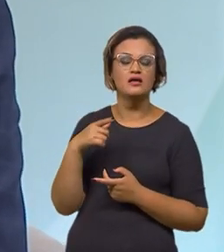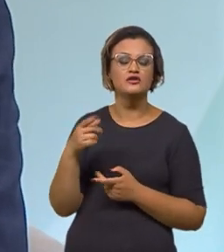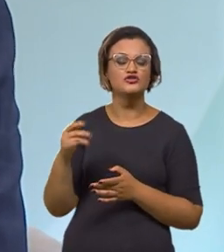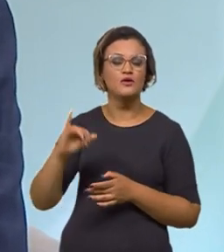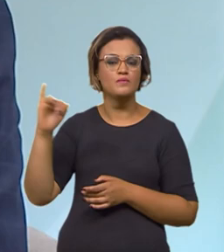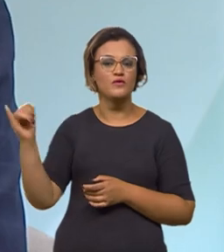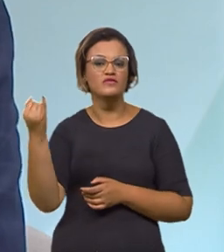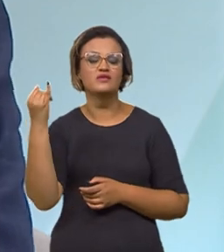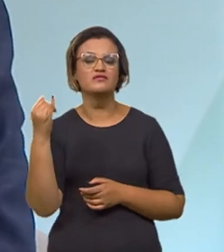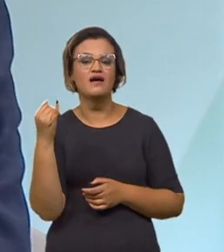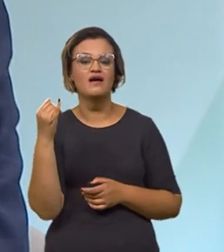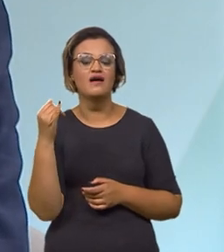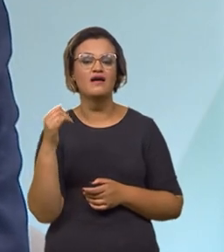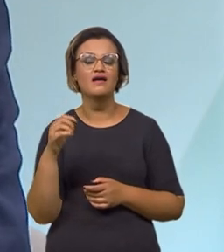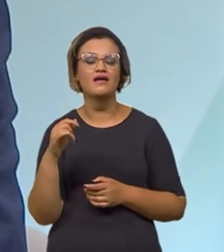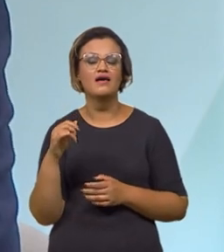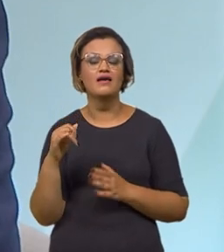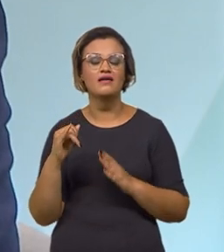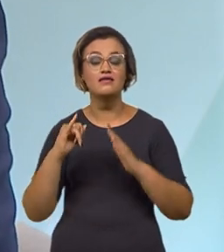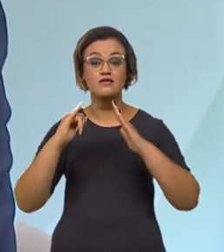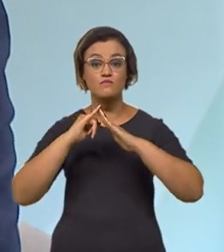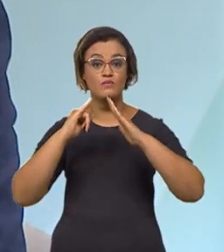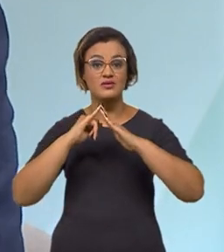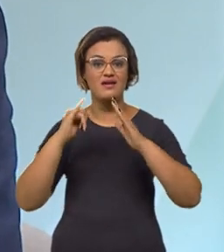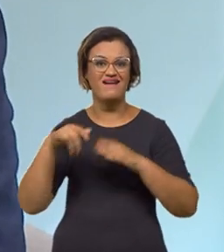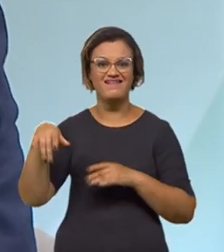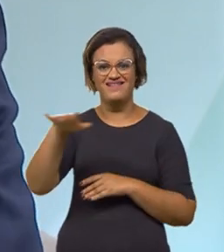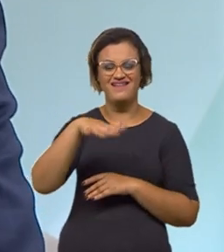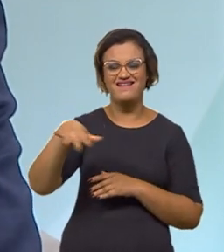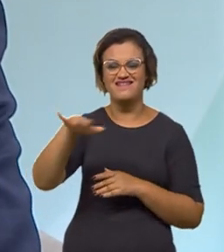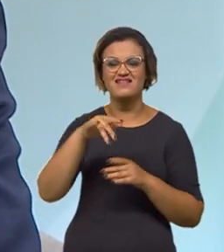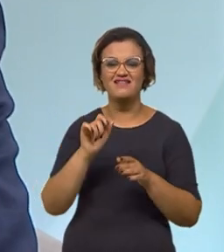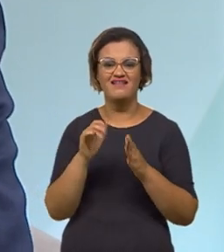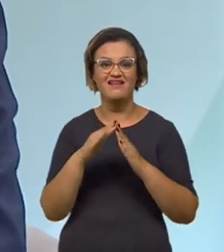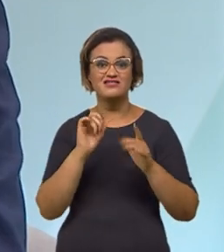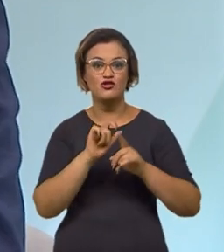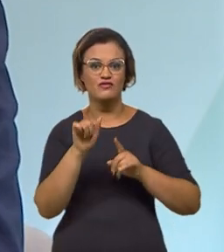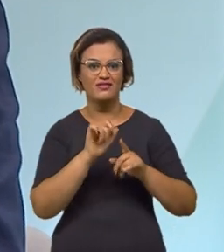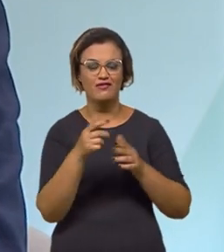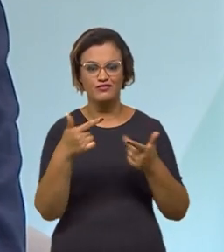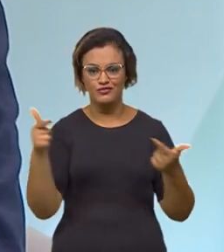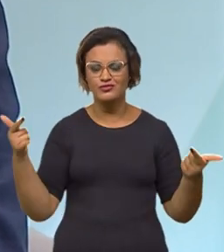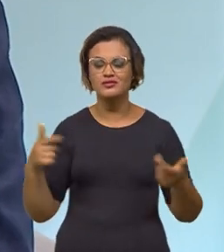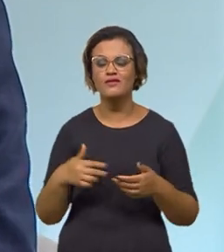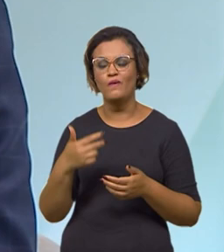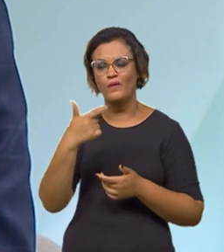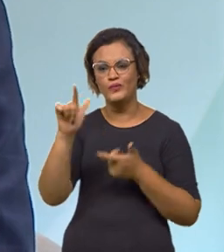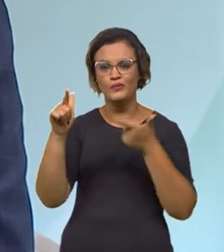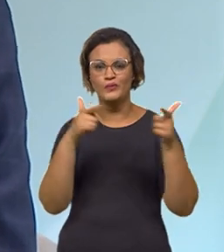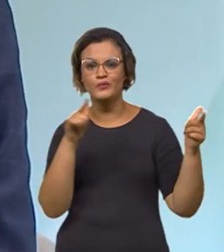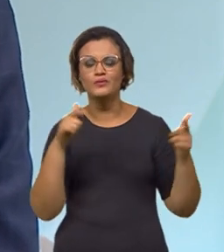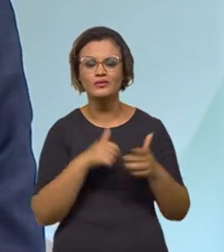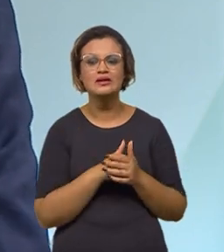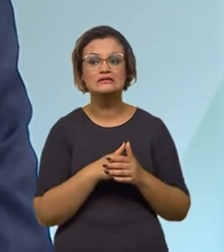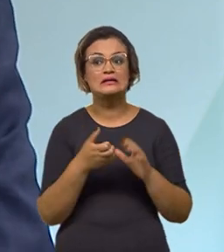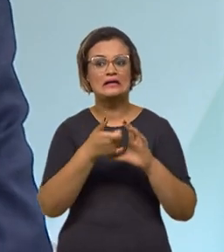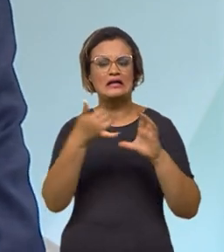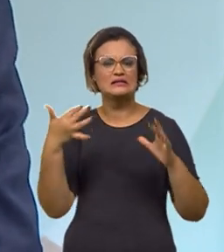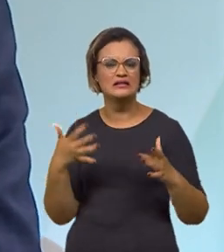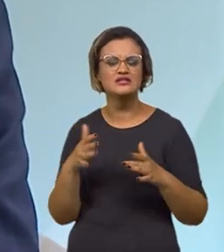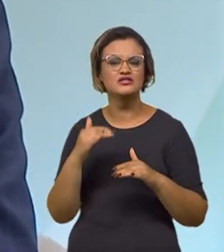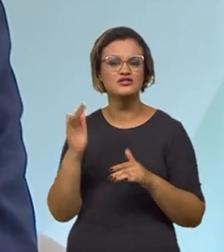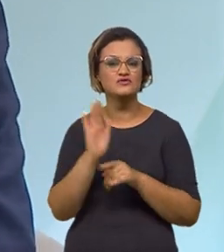de imobiliária, né? Real Estate, nesses dois aeroportos. E a gente deixa os projetos de aeroportos, tem também esse caráter muito de